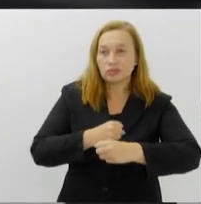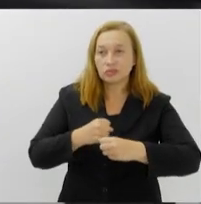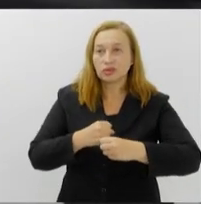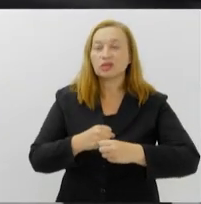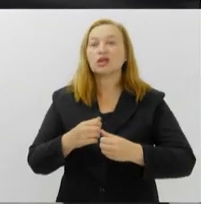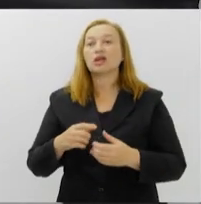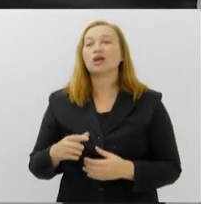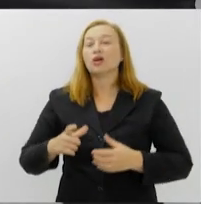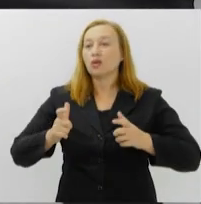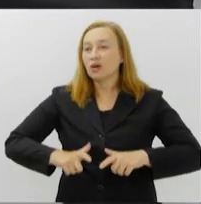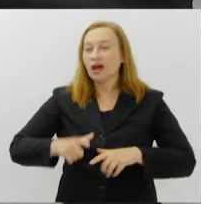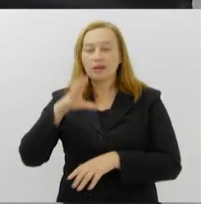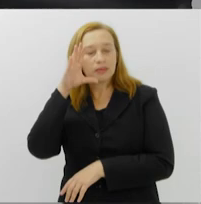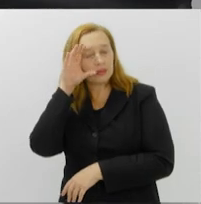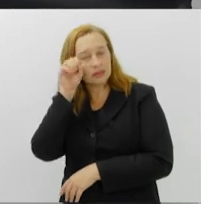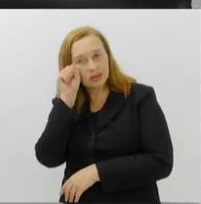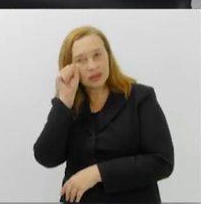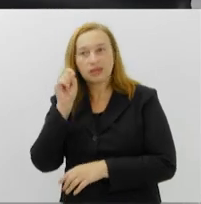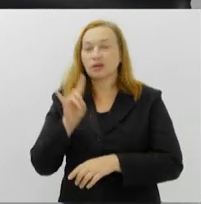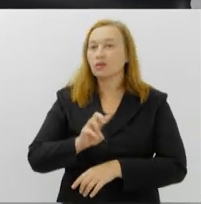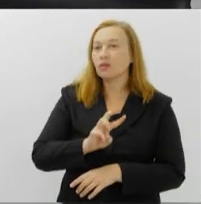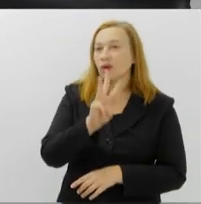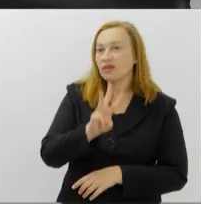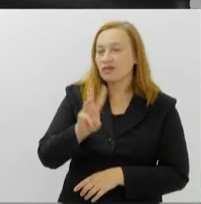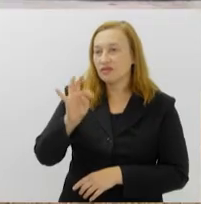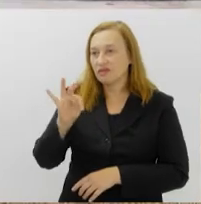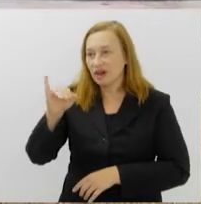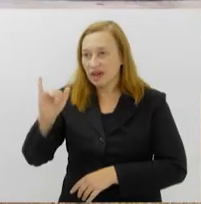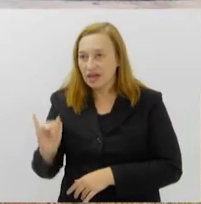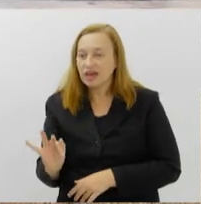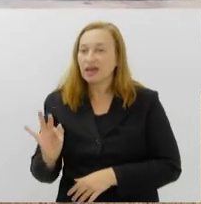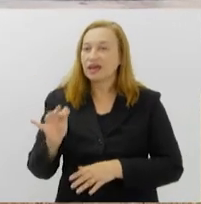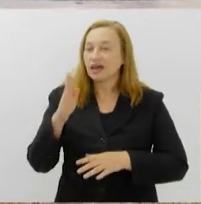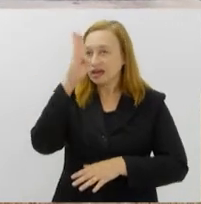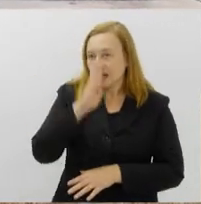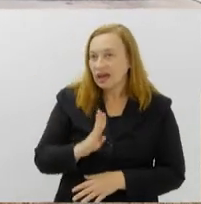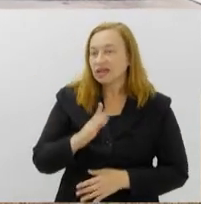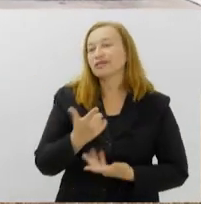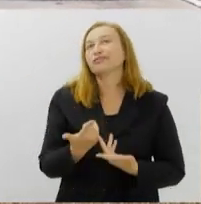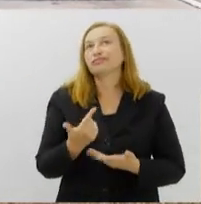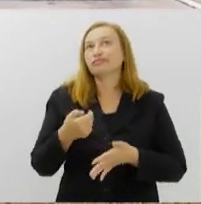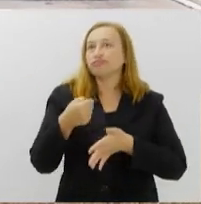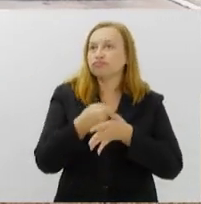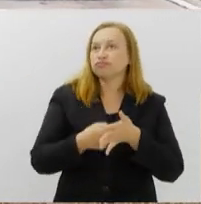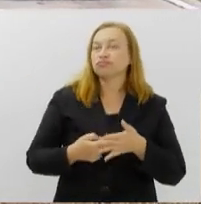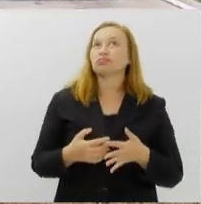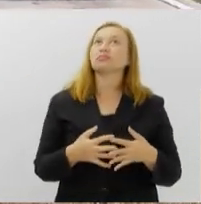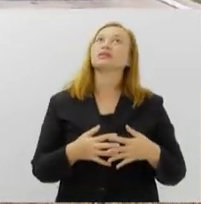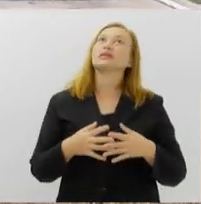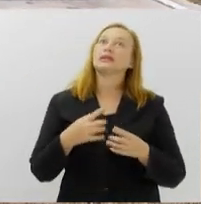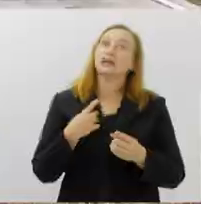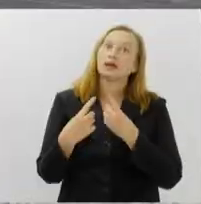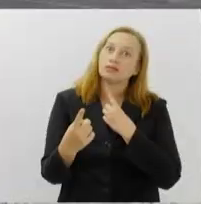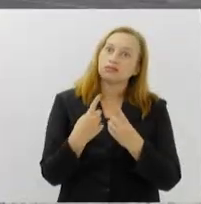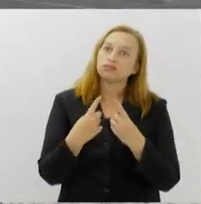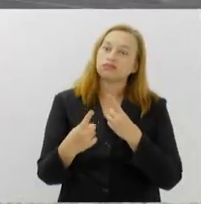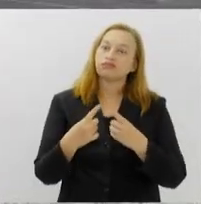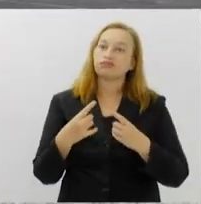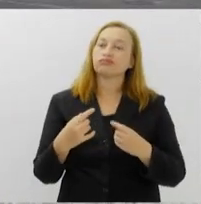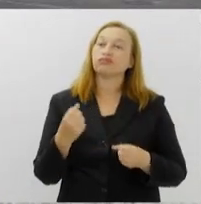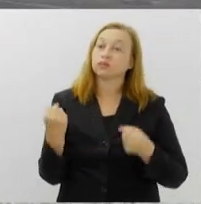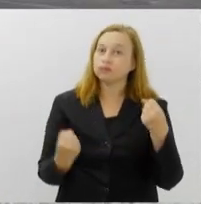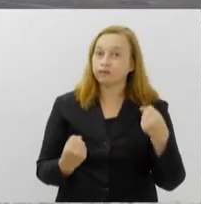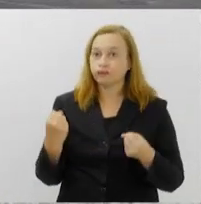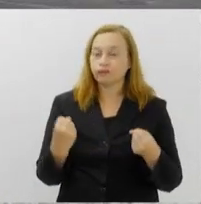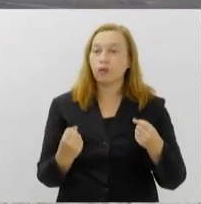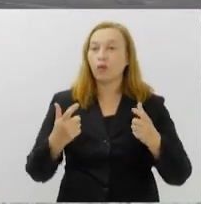de descanso e Wi-Fi gratuito. Para quem enfrenta a árdua rotina das estradas brasileiras, o ponto de parada